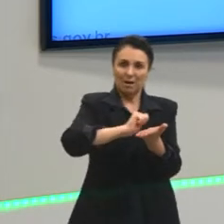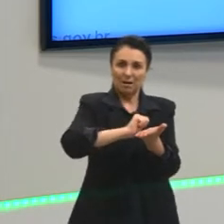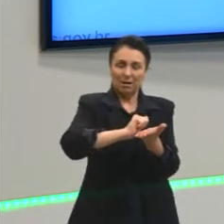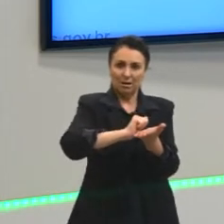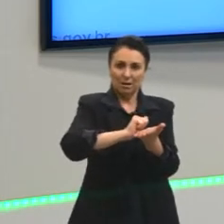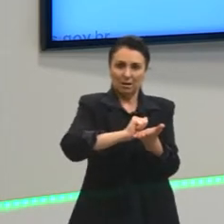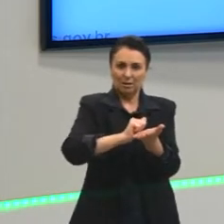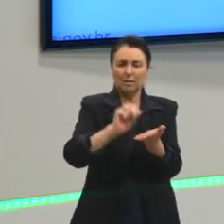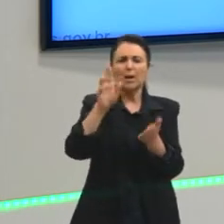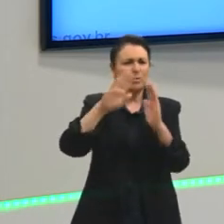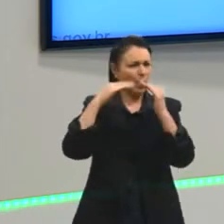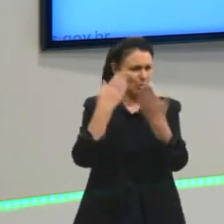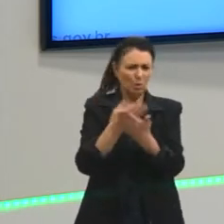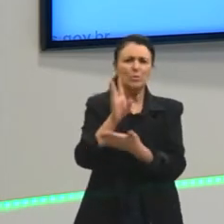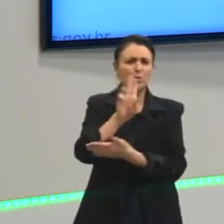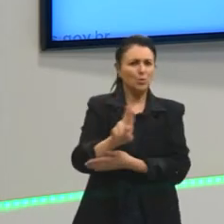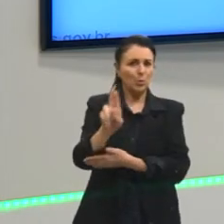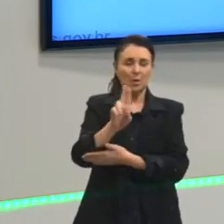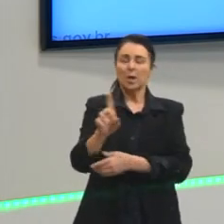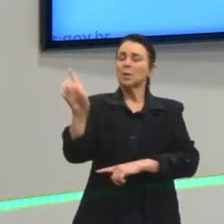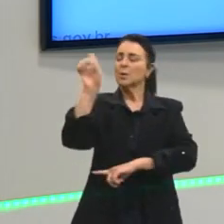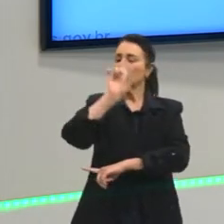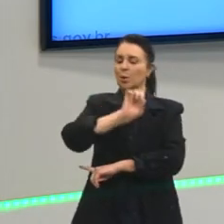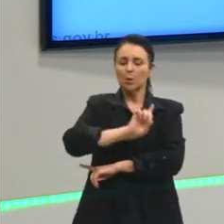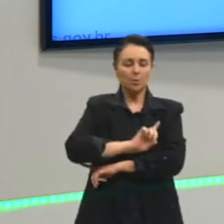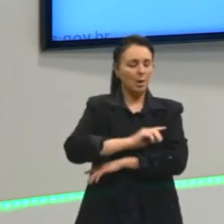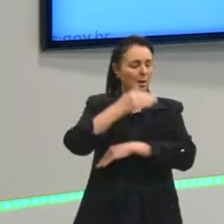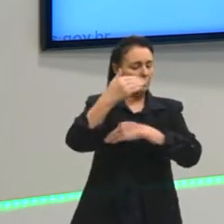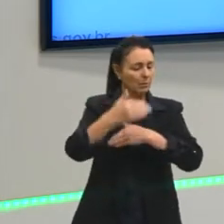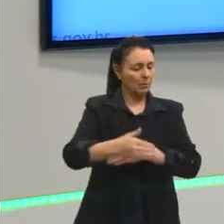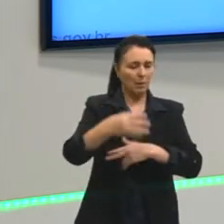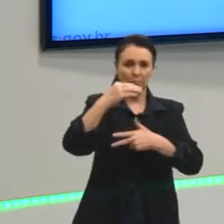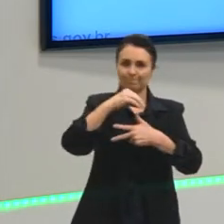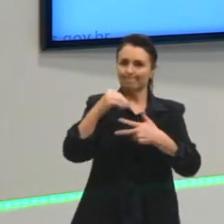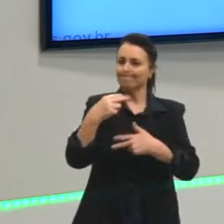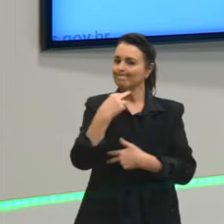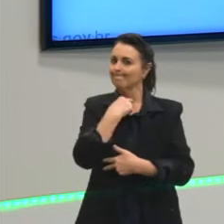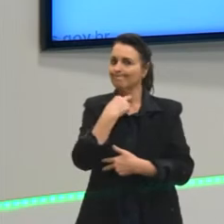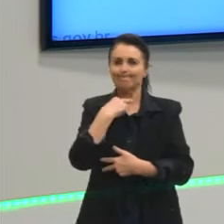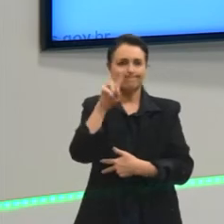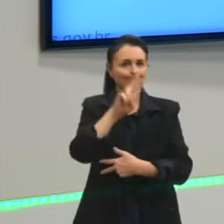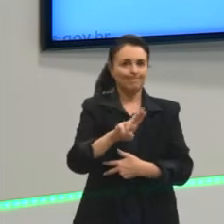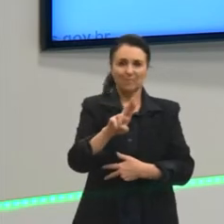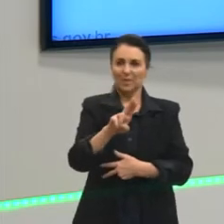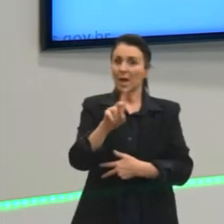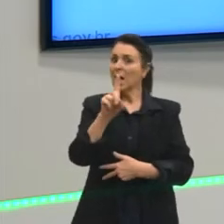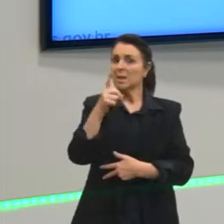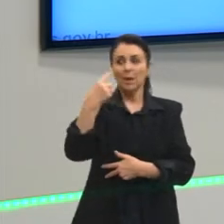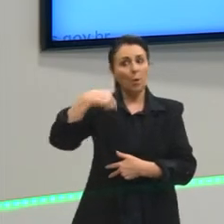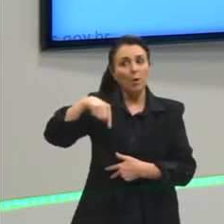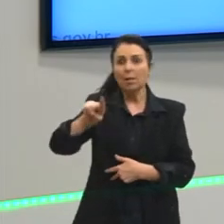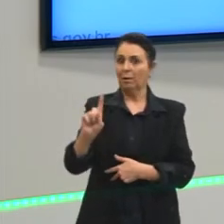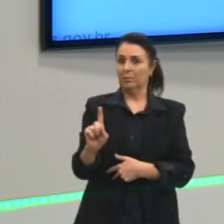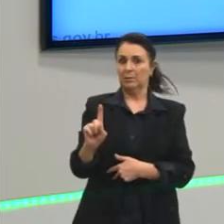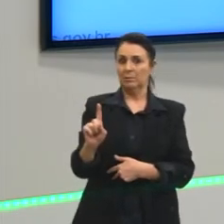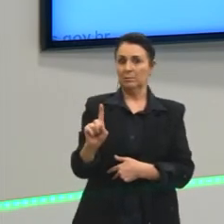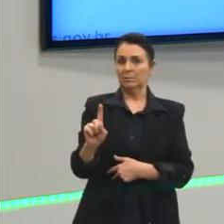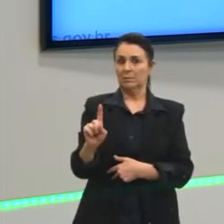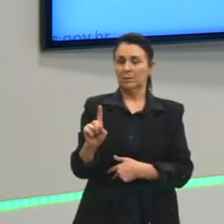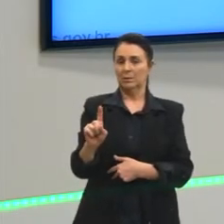ou quando a gente está fazendo um cursinho aí. No dia do Enem, não pode usar e não pode levar. Como a gente vai